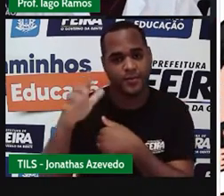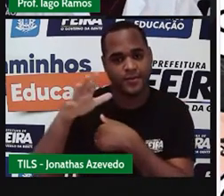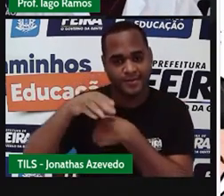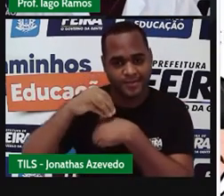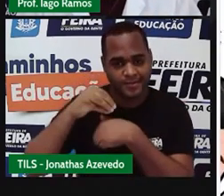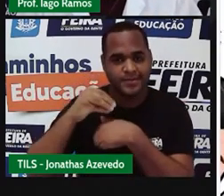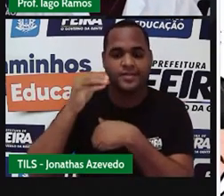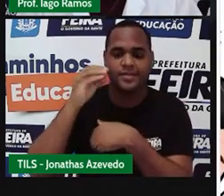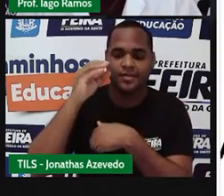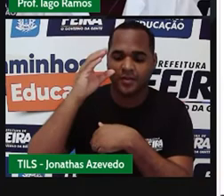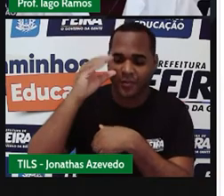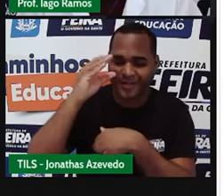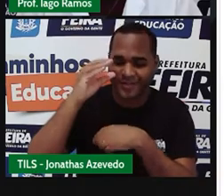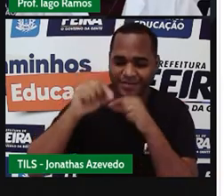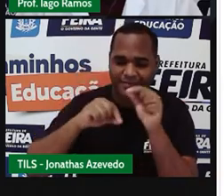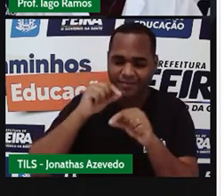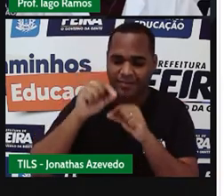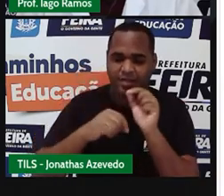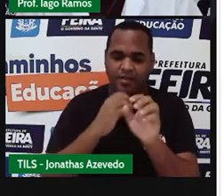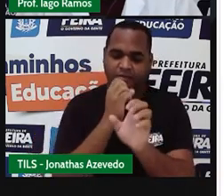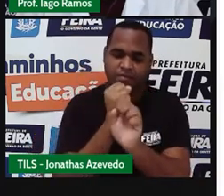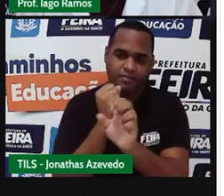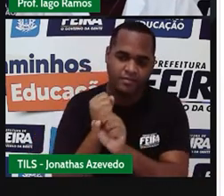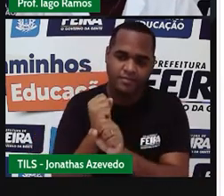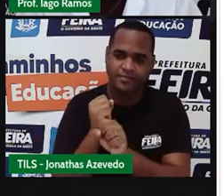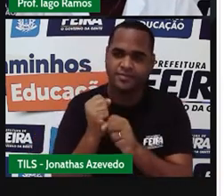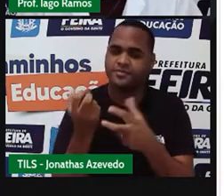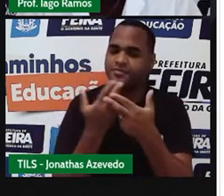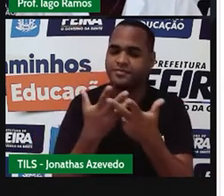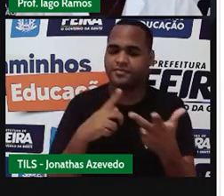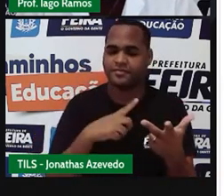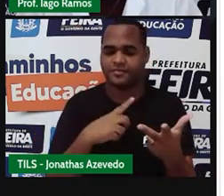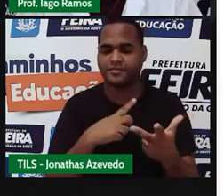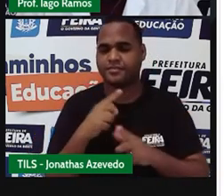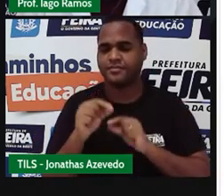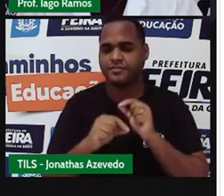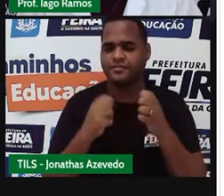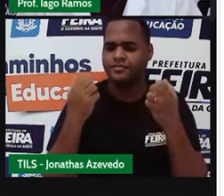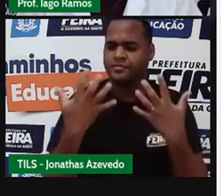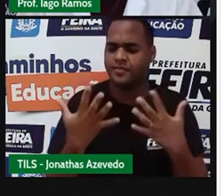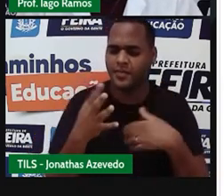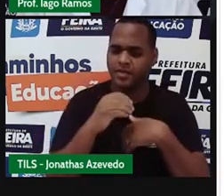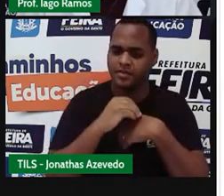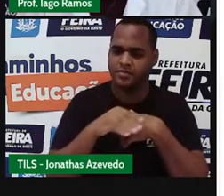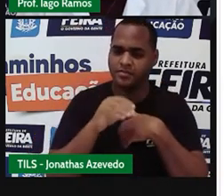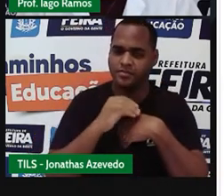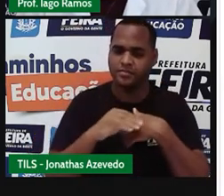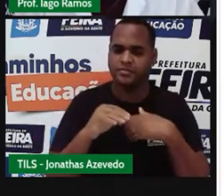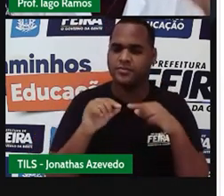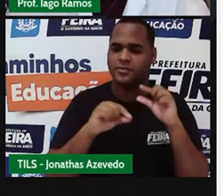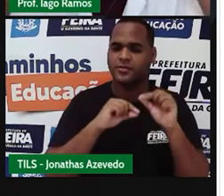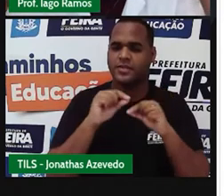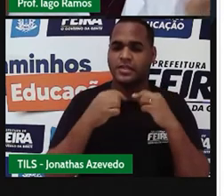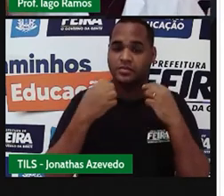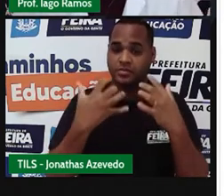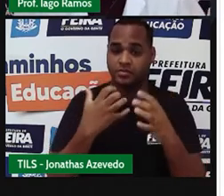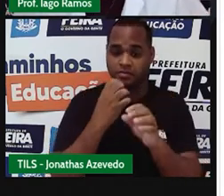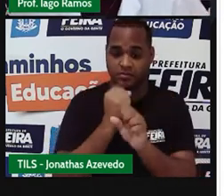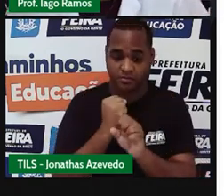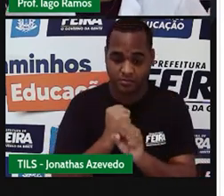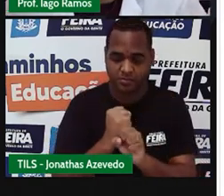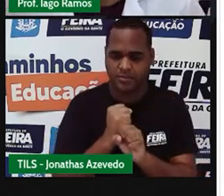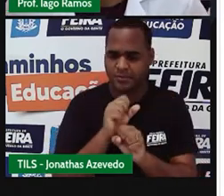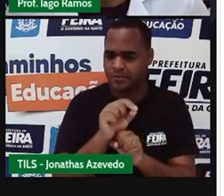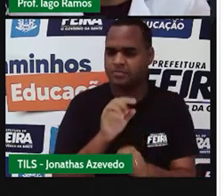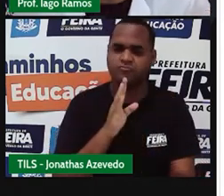relacionadas à tabuada. Só que eu quero trazer mais outra. Essa não tem a ver necessariamente com a tabuada, do jeito que a